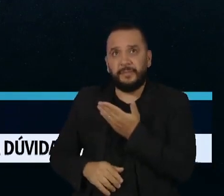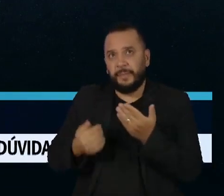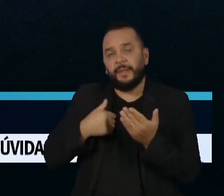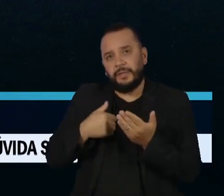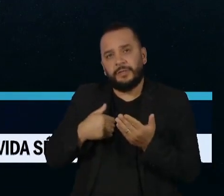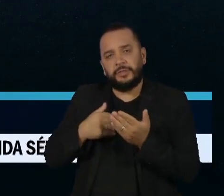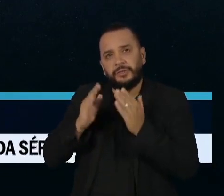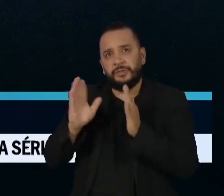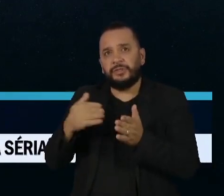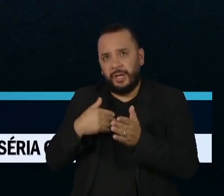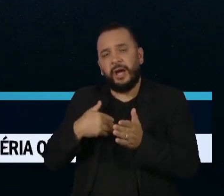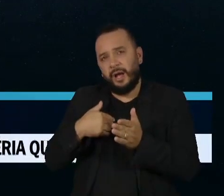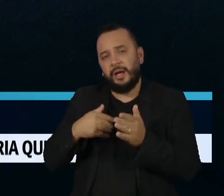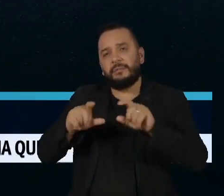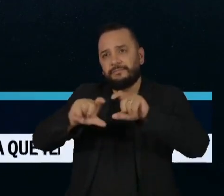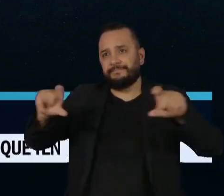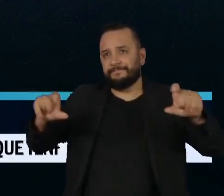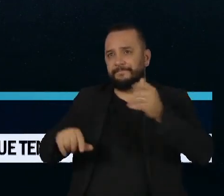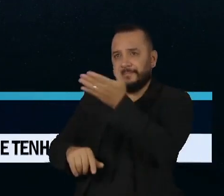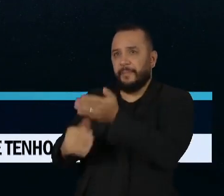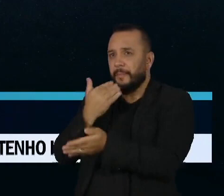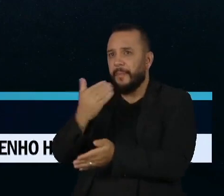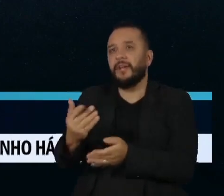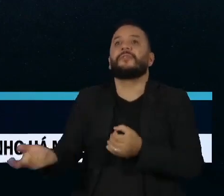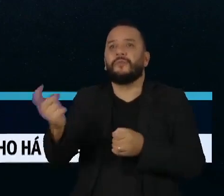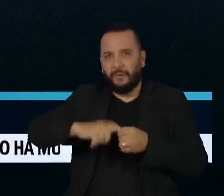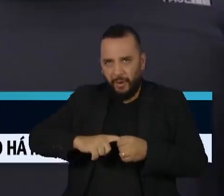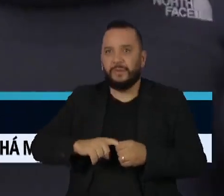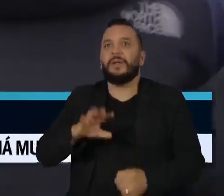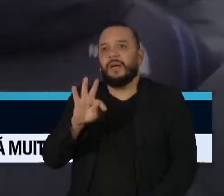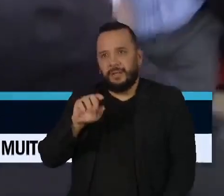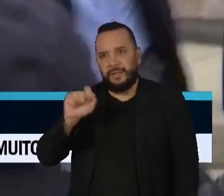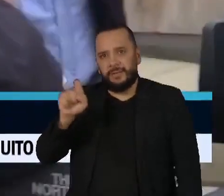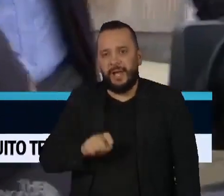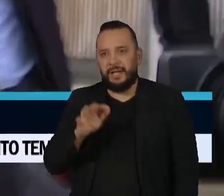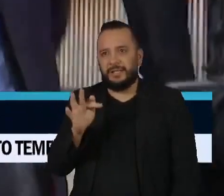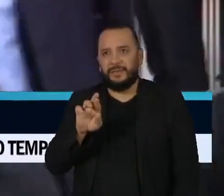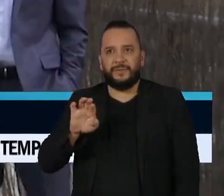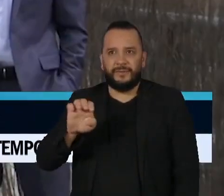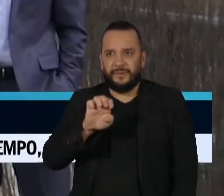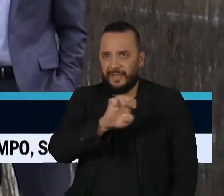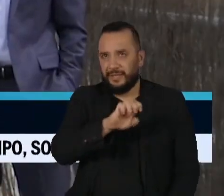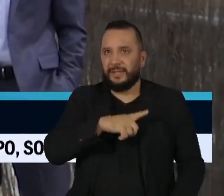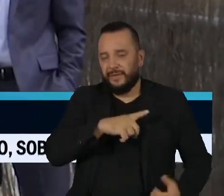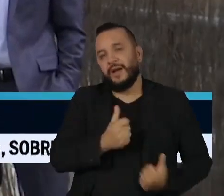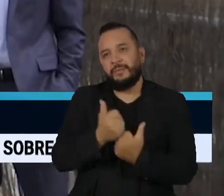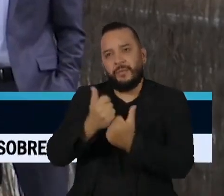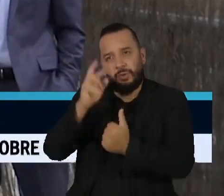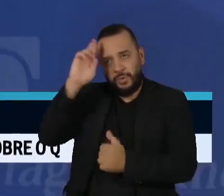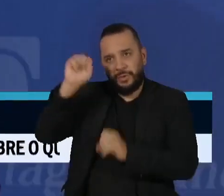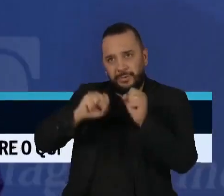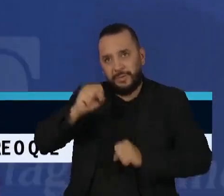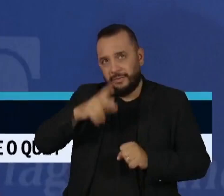campanha Scrap the Tourist Tax, que pede a volta do esquema Tax-Free e teve o apoio de empresários do prefeito de Londres,